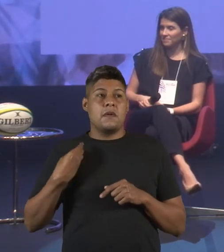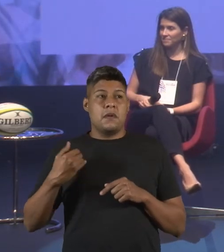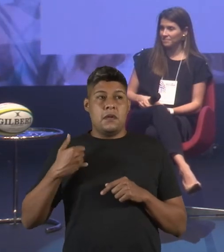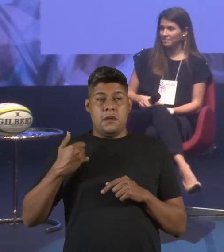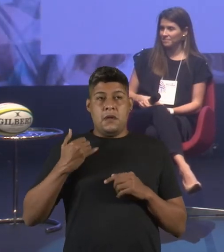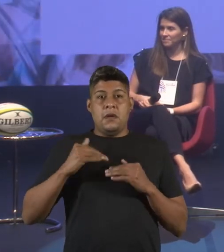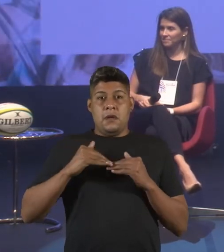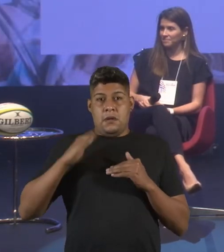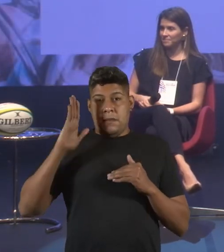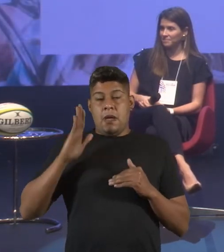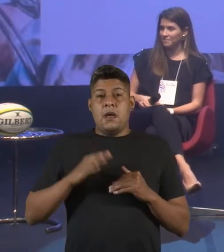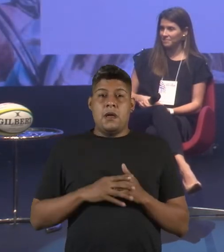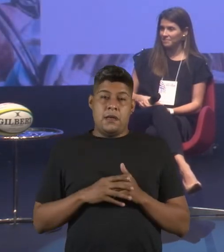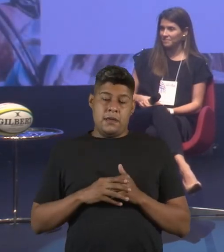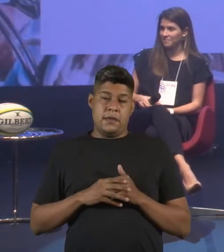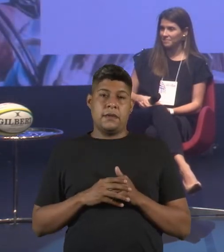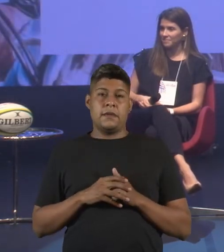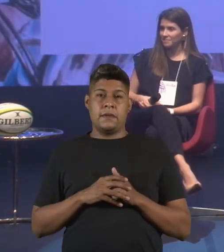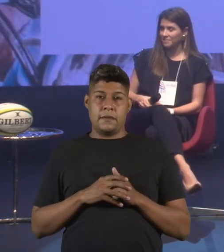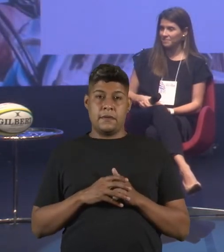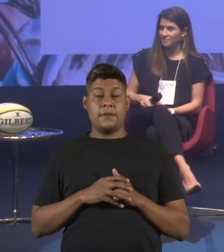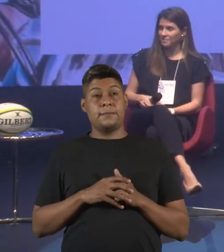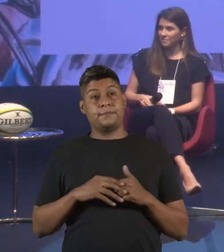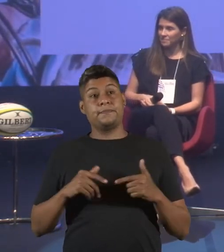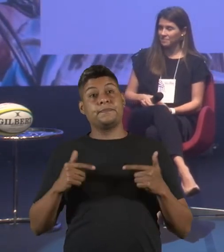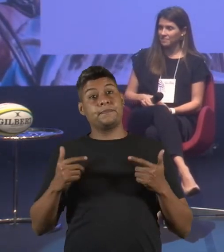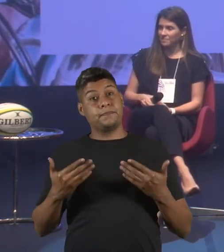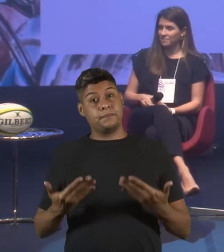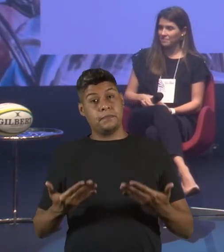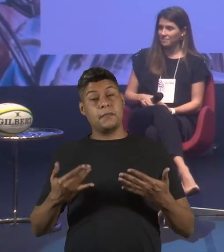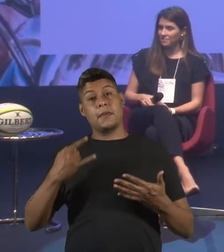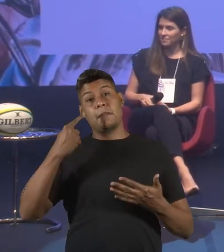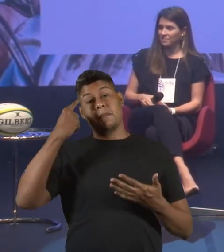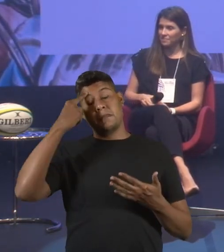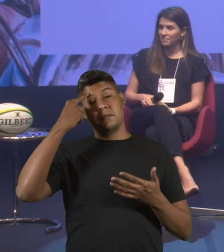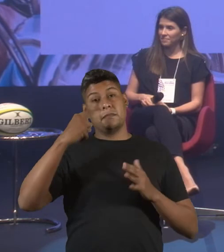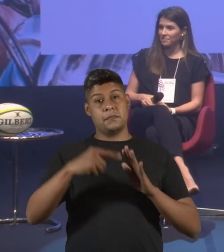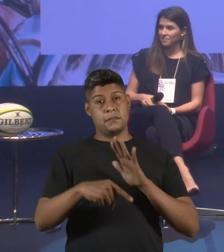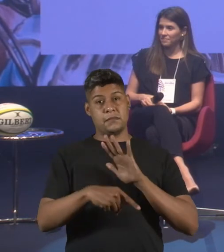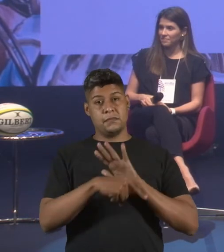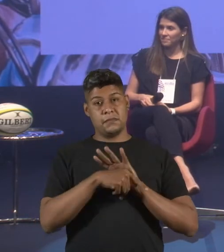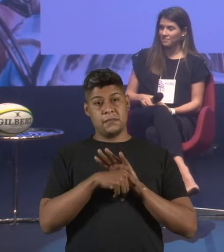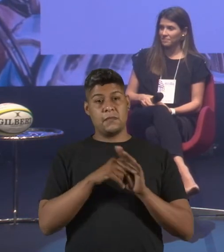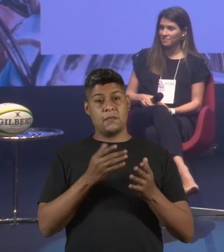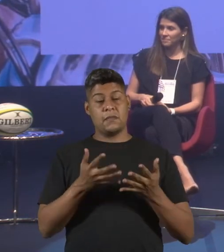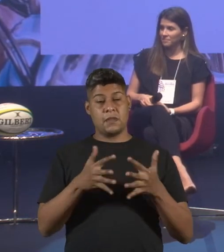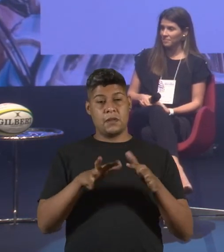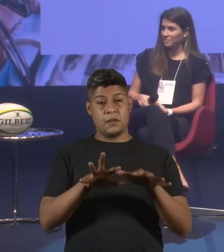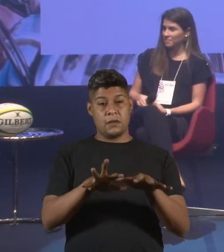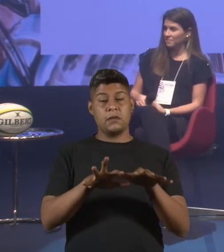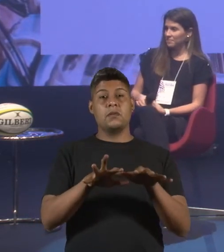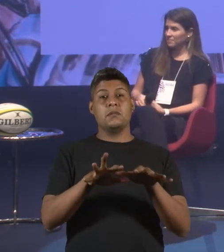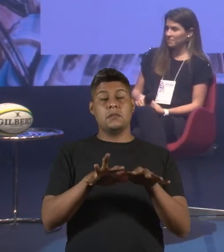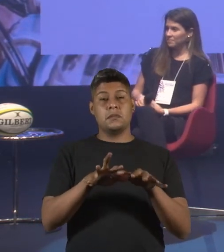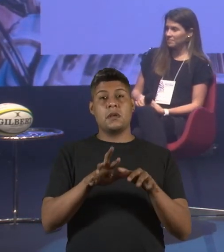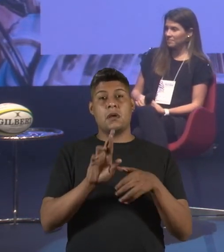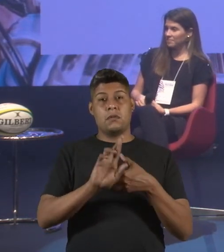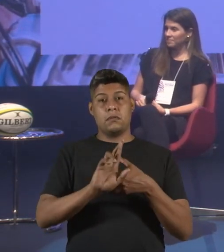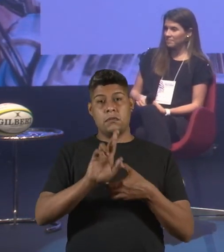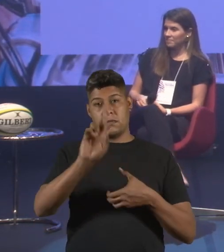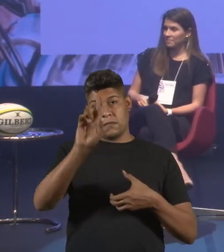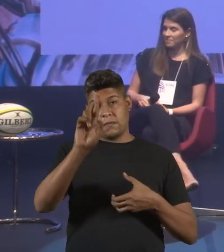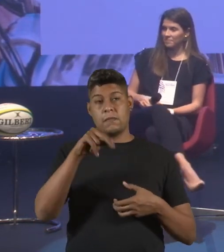das hipóteses. Mas, se a gente pensar do ponto de vista de inclusão e representatividade,